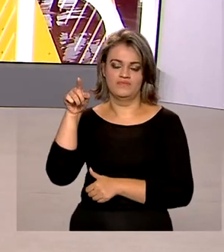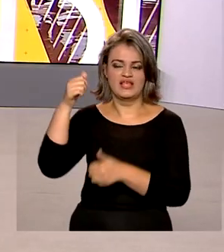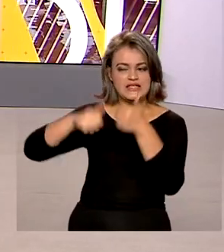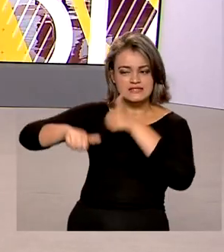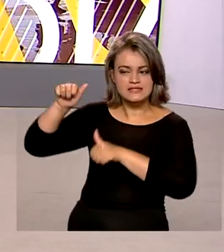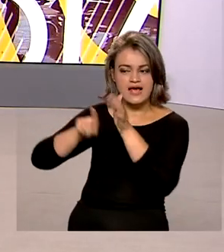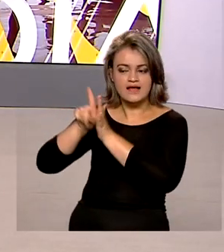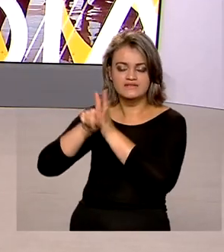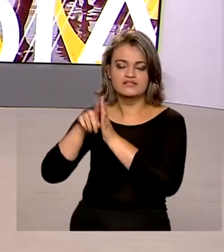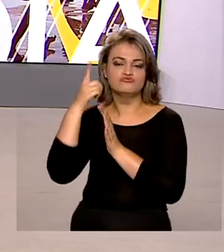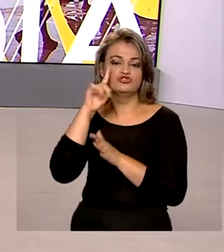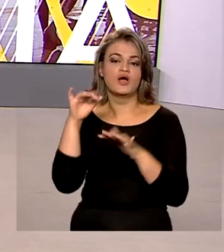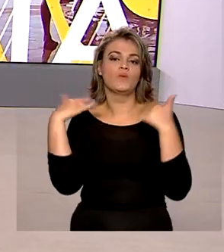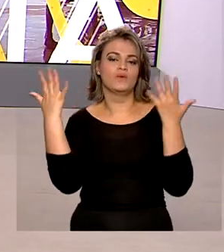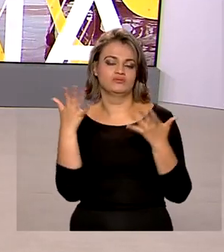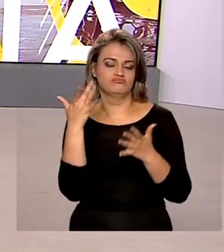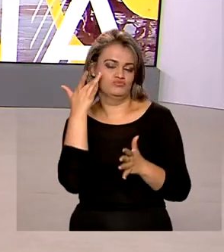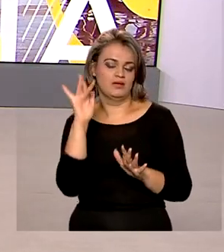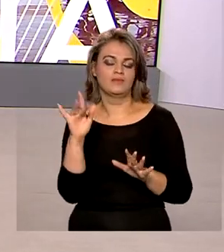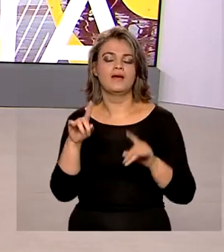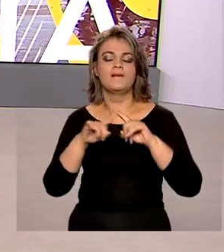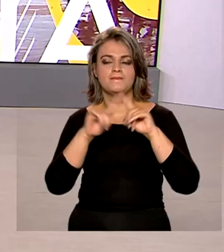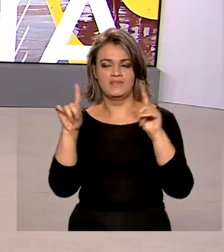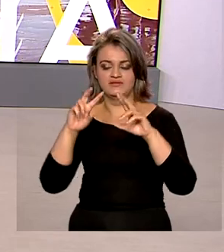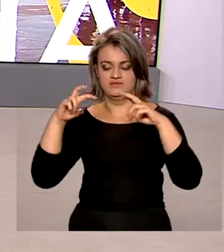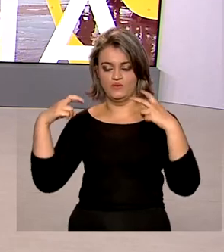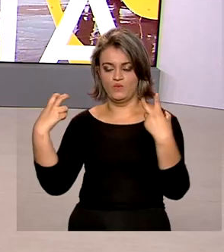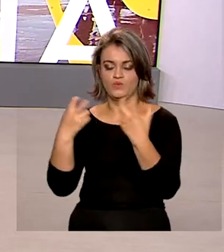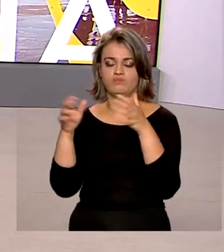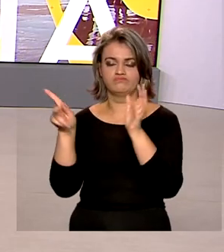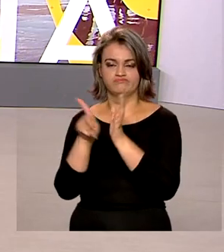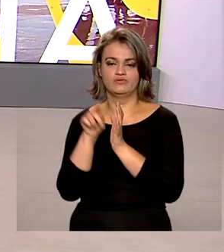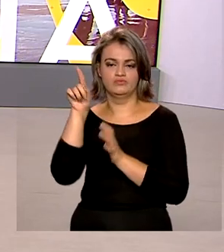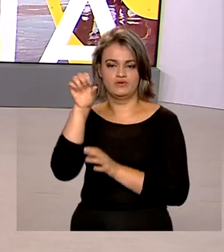sabatina ainda não tem data marcada, mas será na Comissão de Constituição e Justiça.